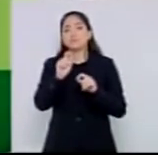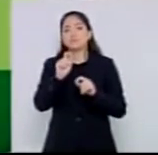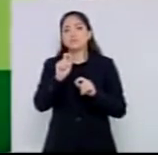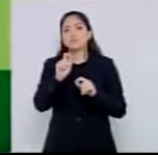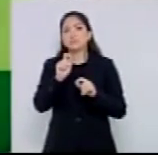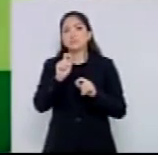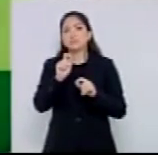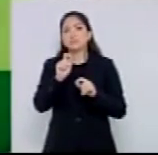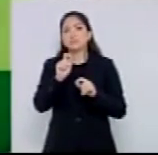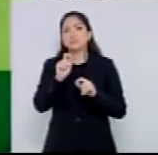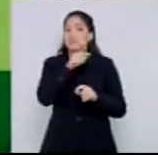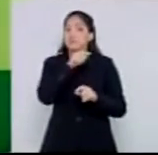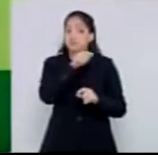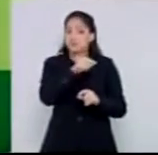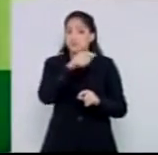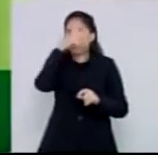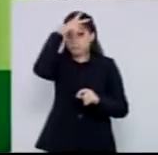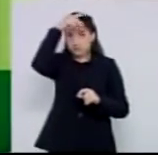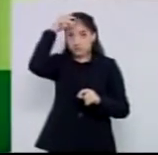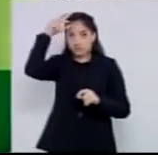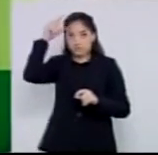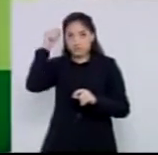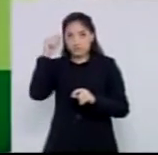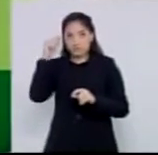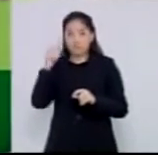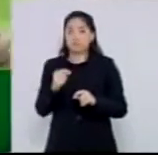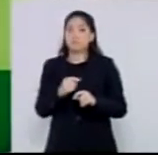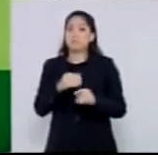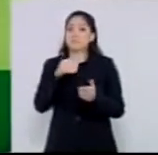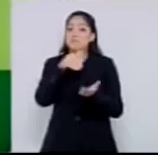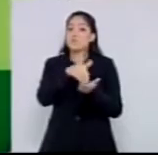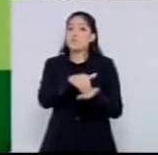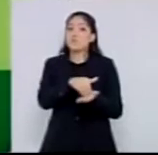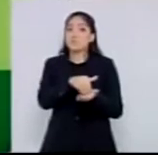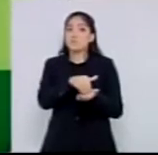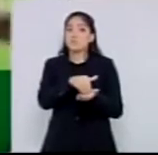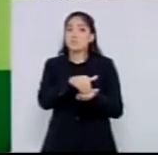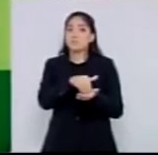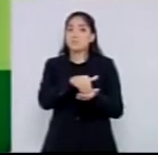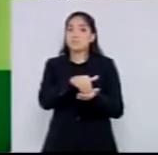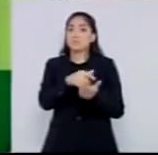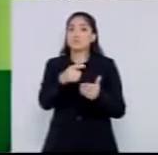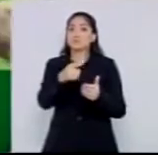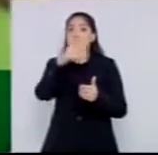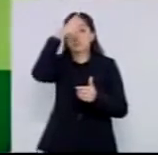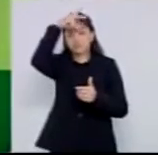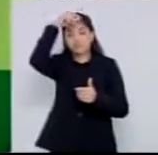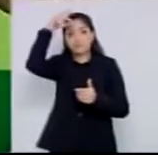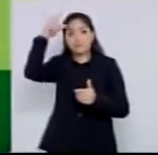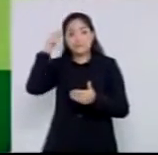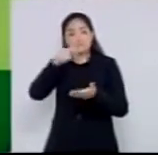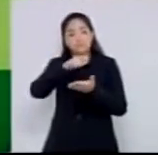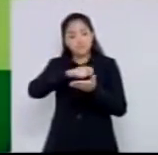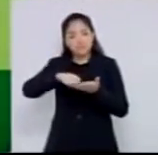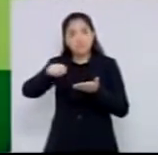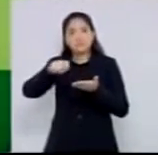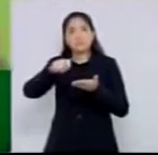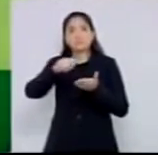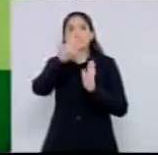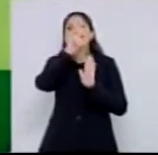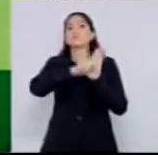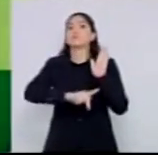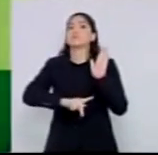é o último prefeito que nós estamos assinando, ele foi o primeiro a saber do projeto,